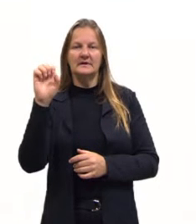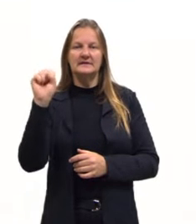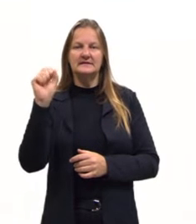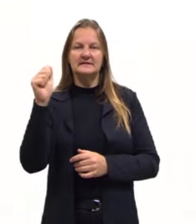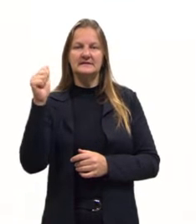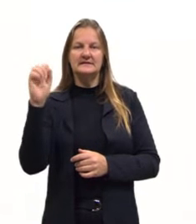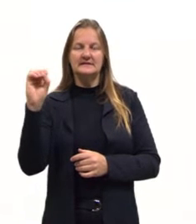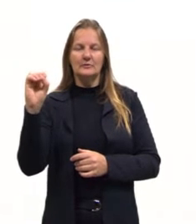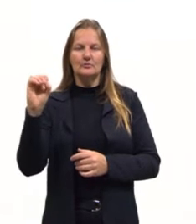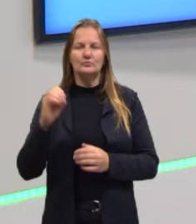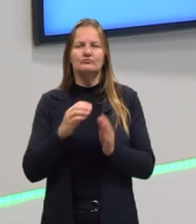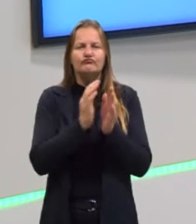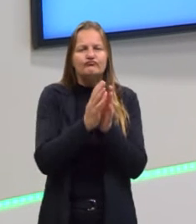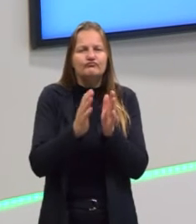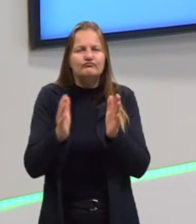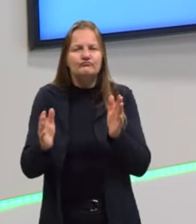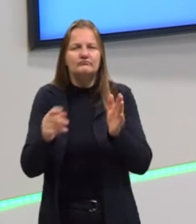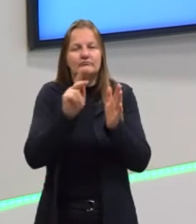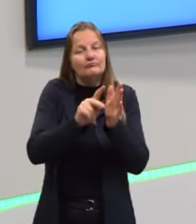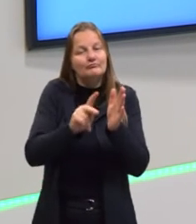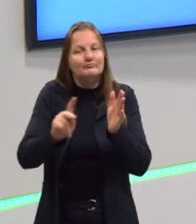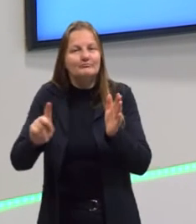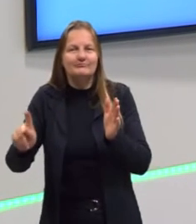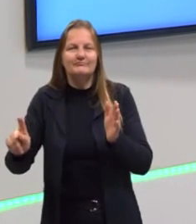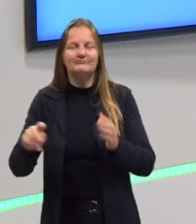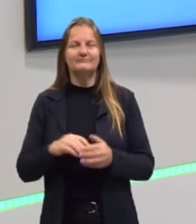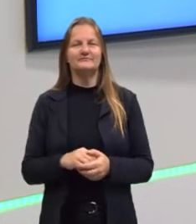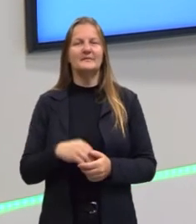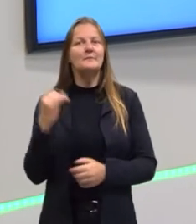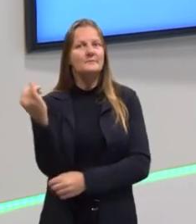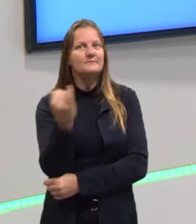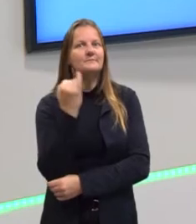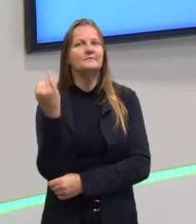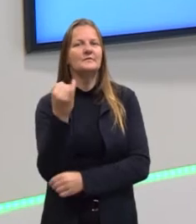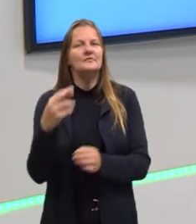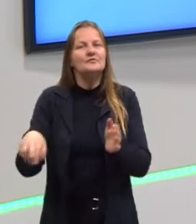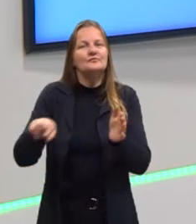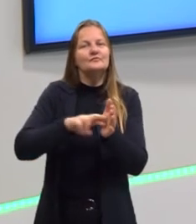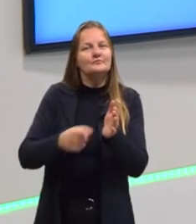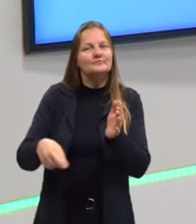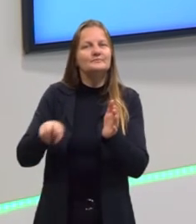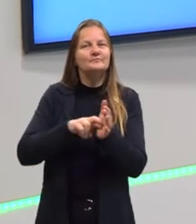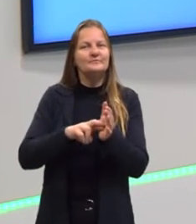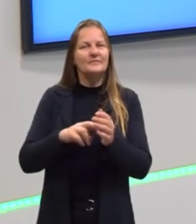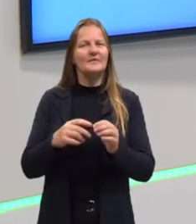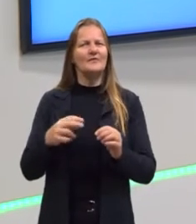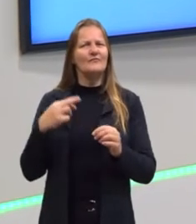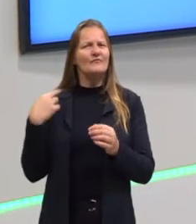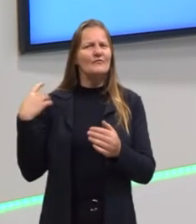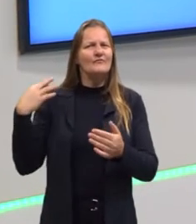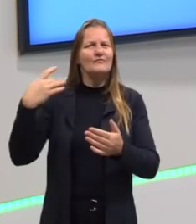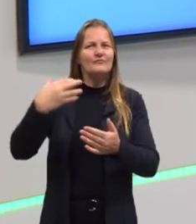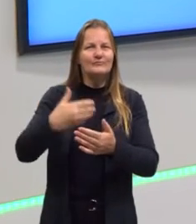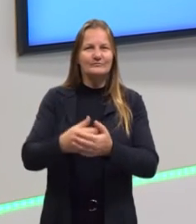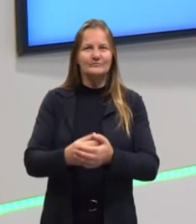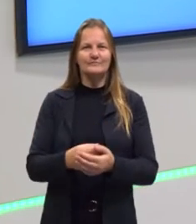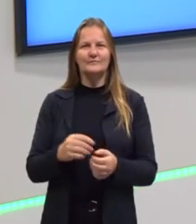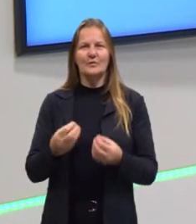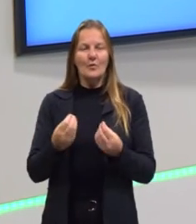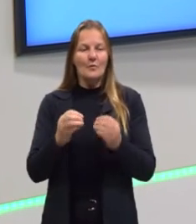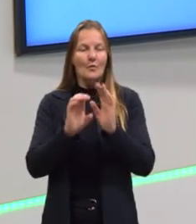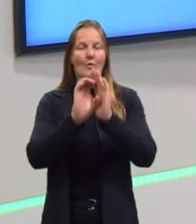falar nas progressões, mas aqui é importante nós retomarmos, nós revisarmos bem o